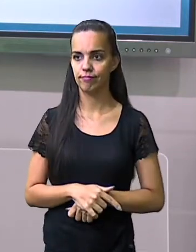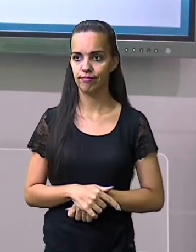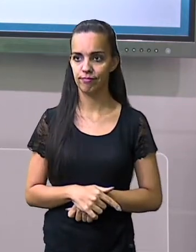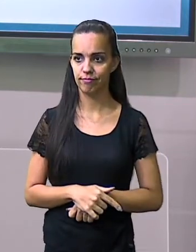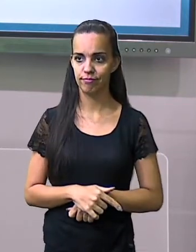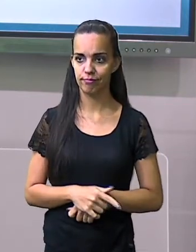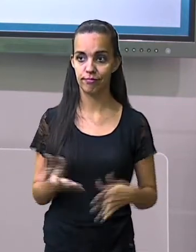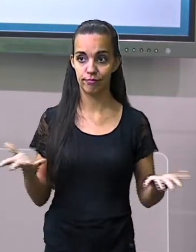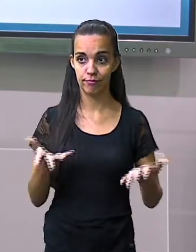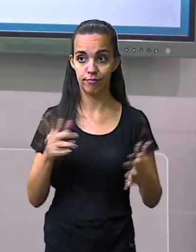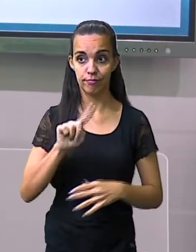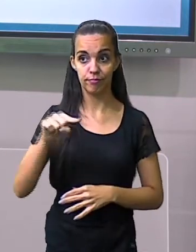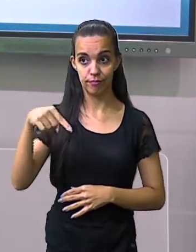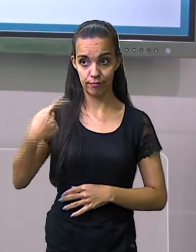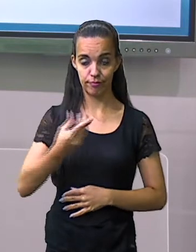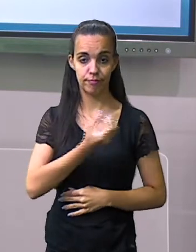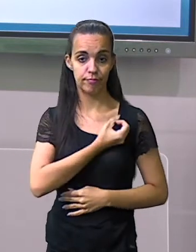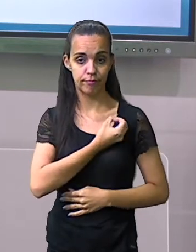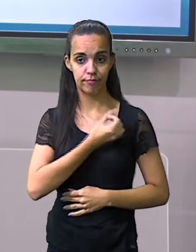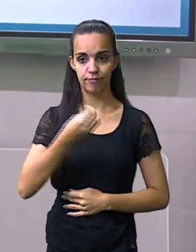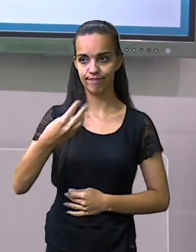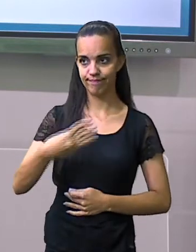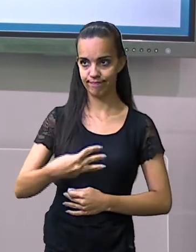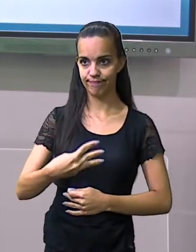Agora, nós vamos pro número três.